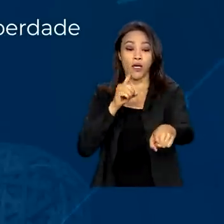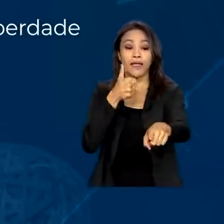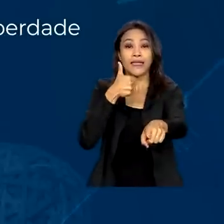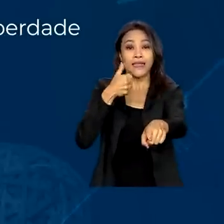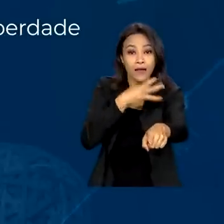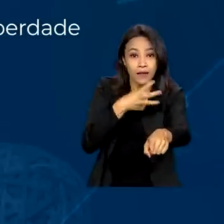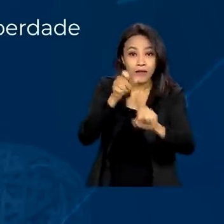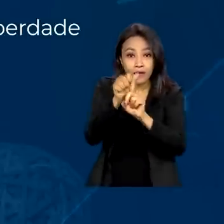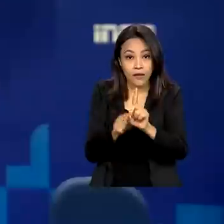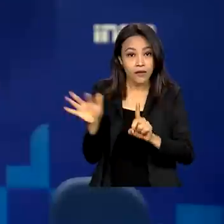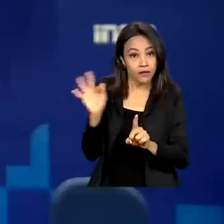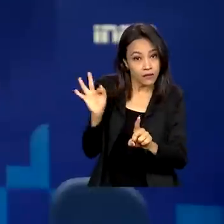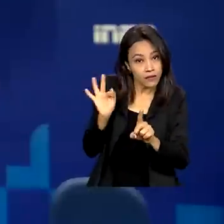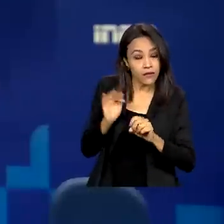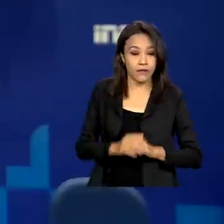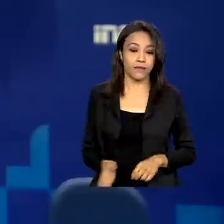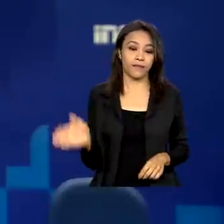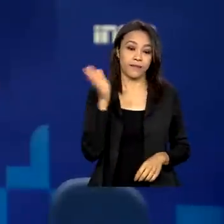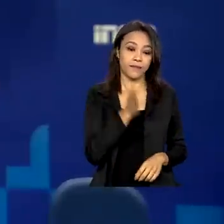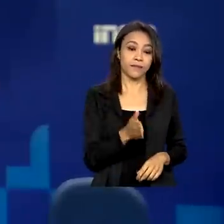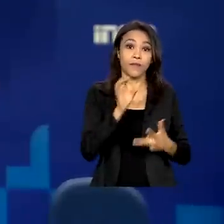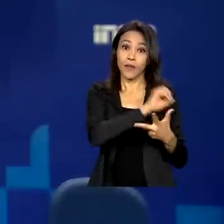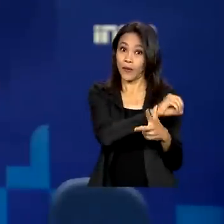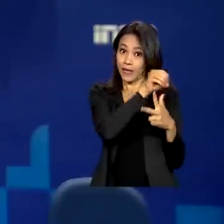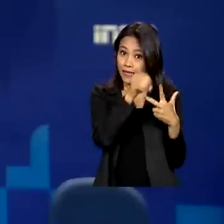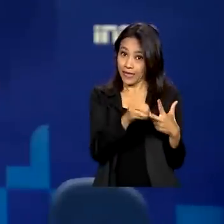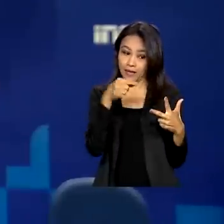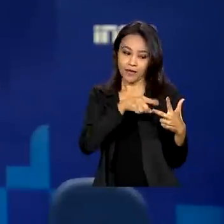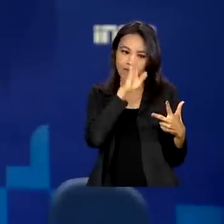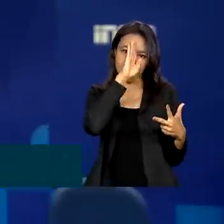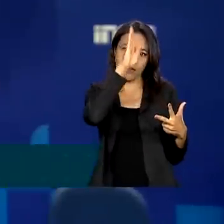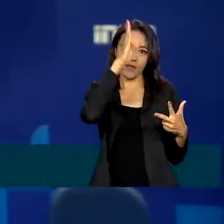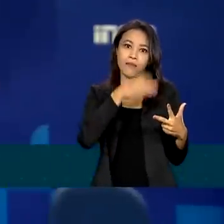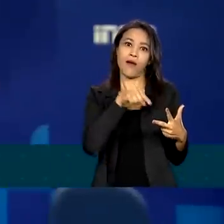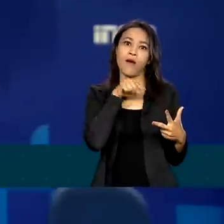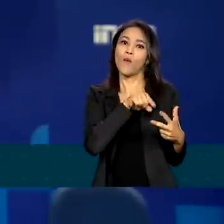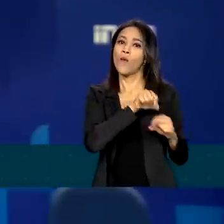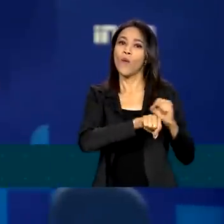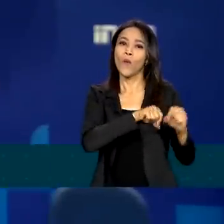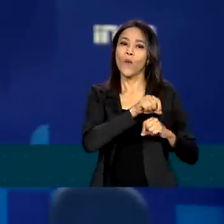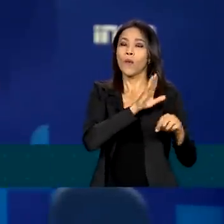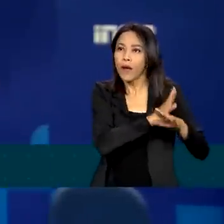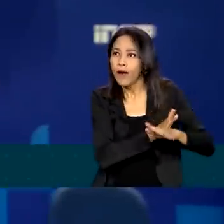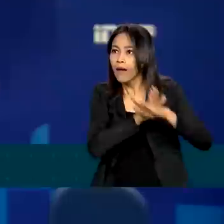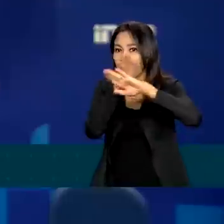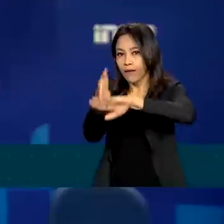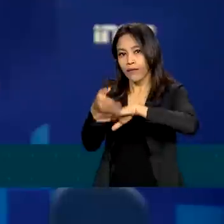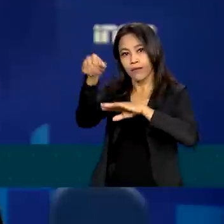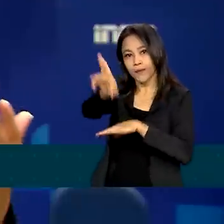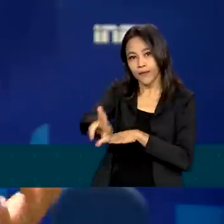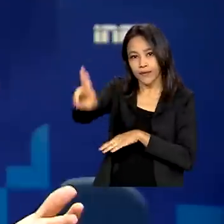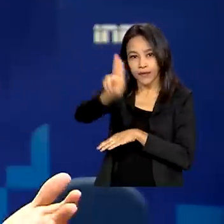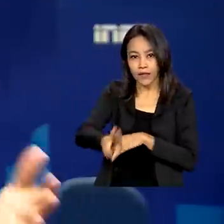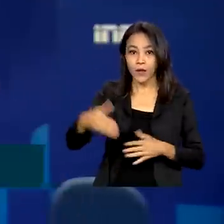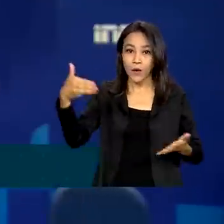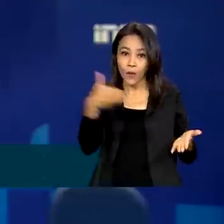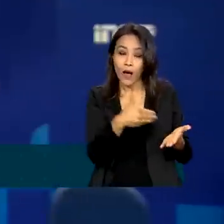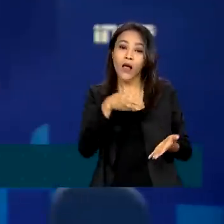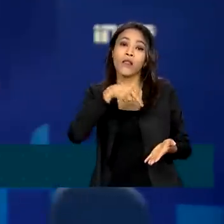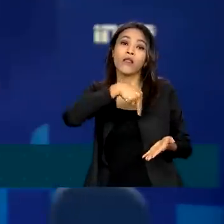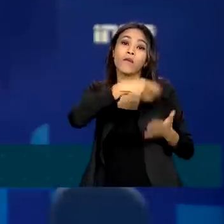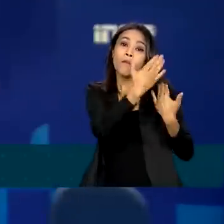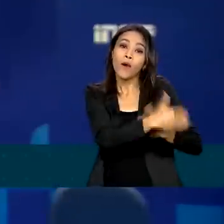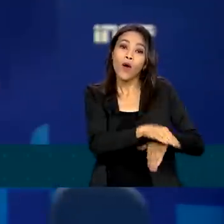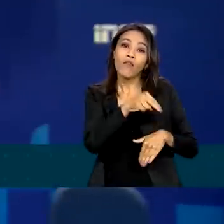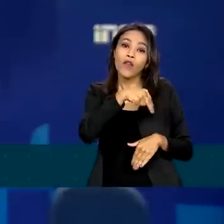13 de fevereiro. O Enem é considerado a principal porta de entrada para o ensino superior. Com a nota da prova, os